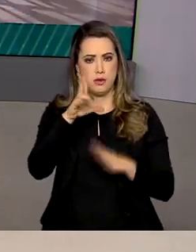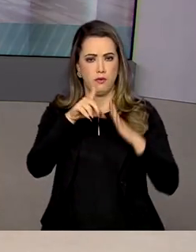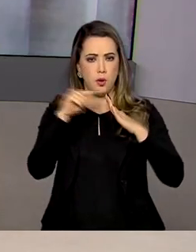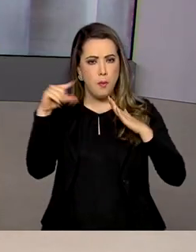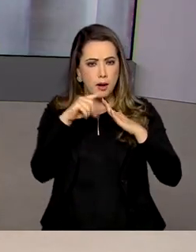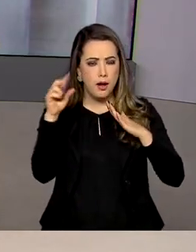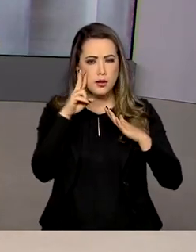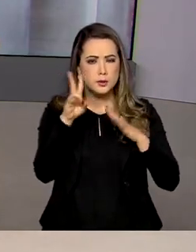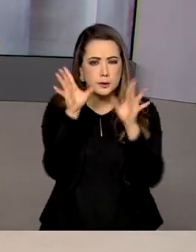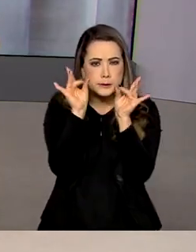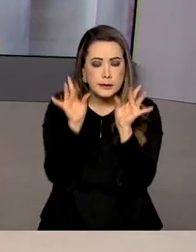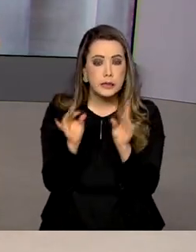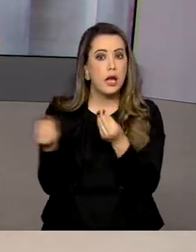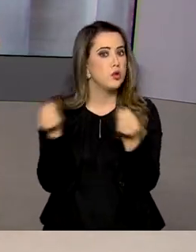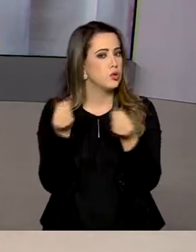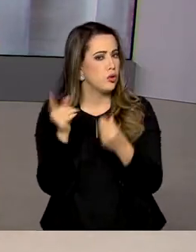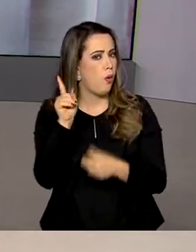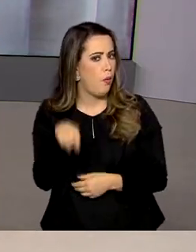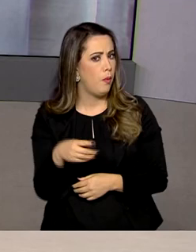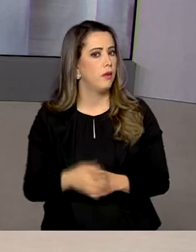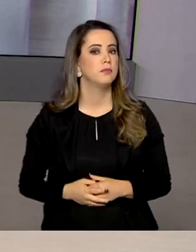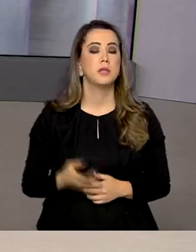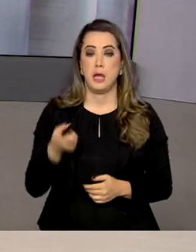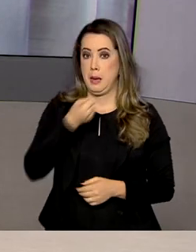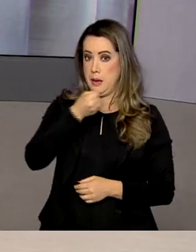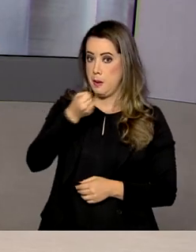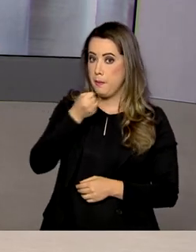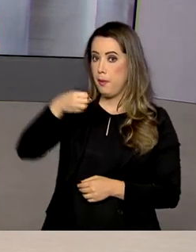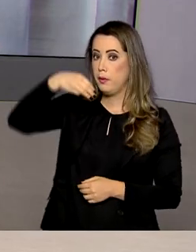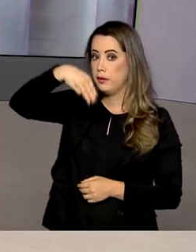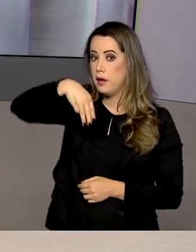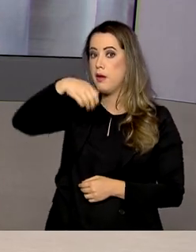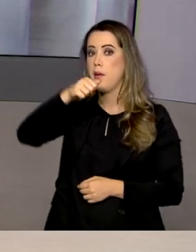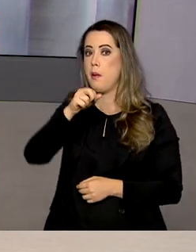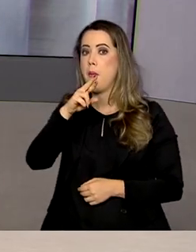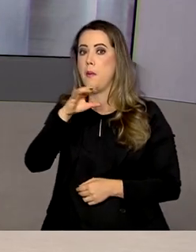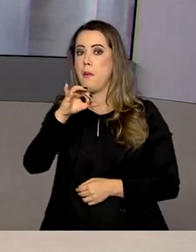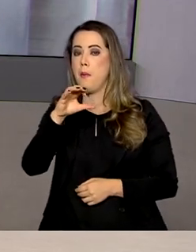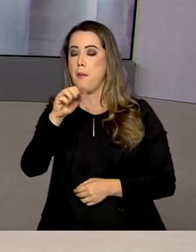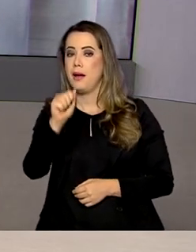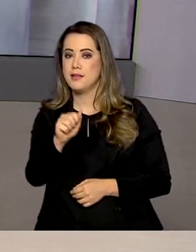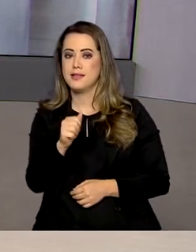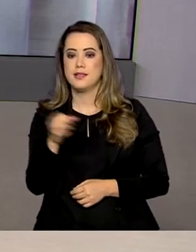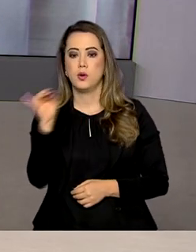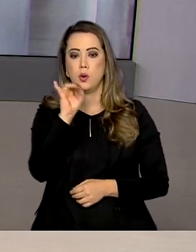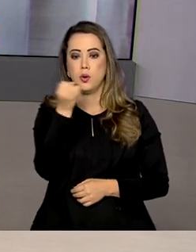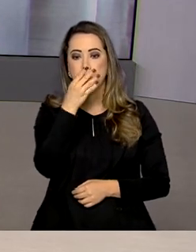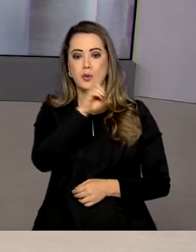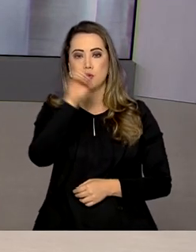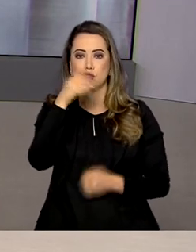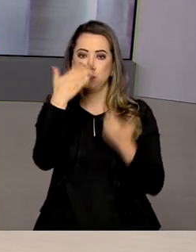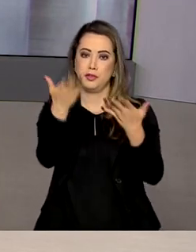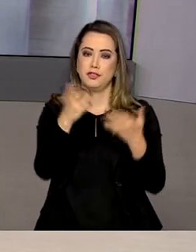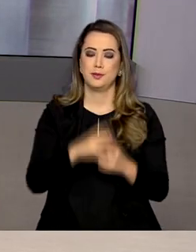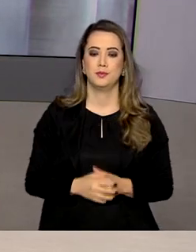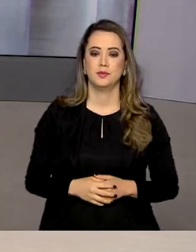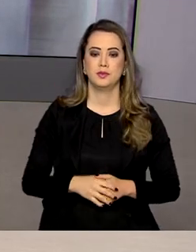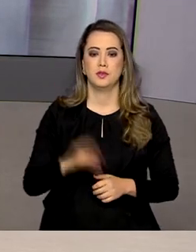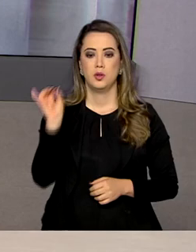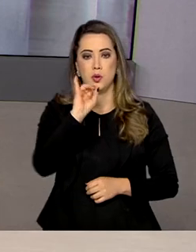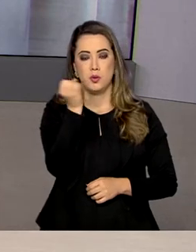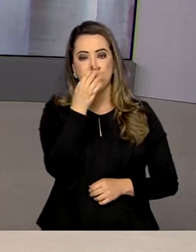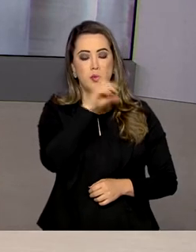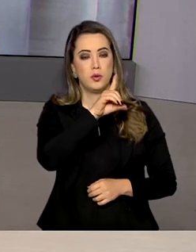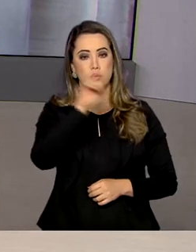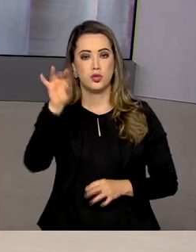Palácio do Planalto saber os detalhes então com a repórter Márcia Fernandes. Oi Márcia, bom dia pra você. Oi Dani, bom dia pra você,